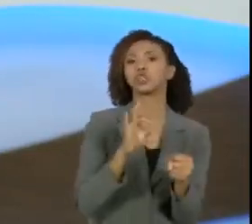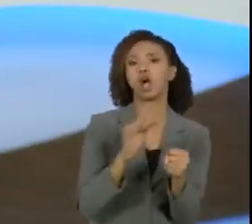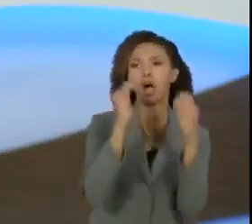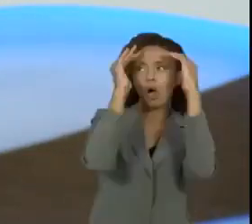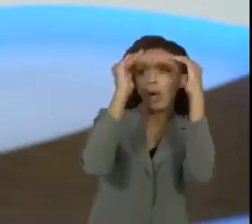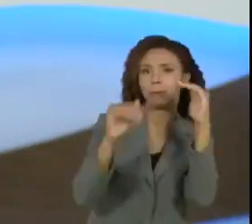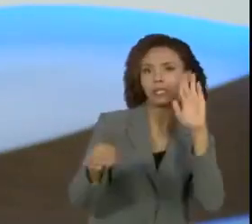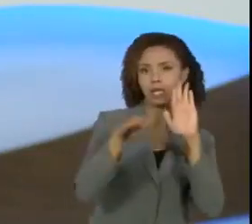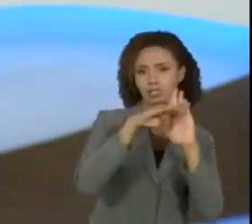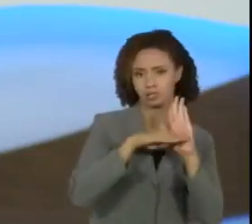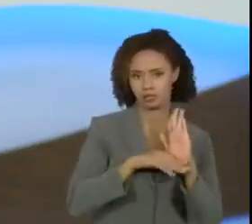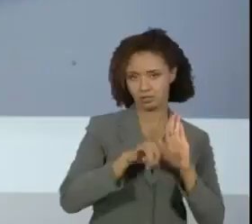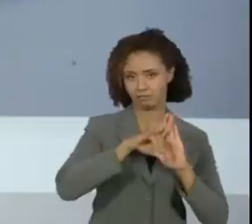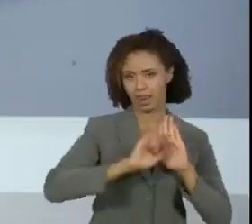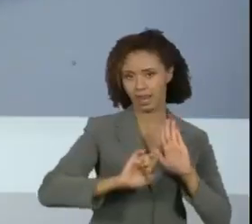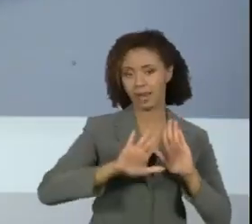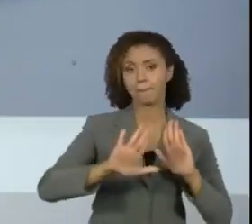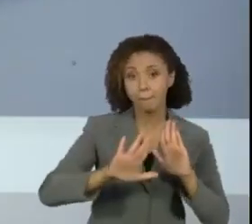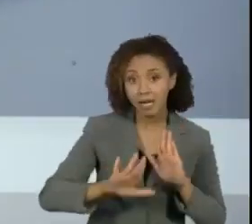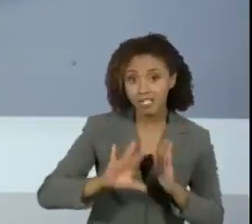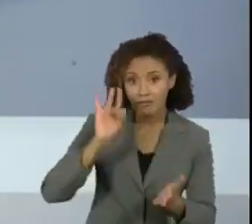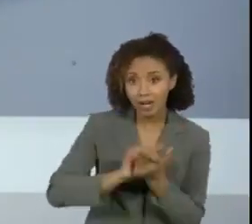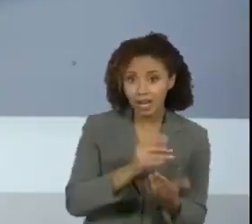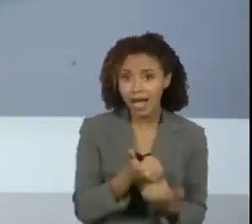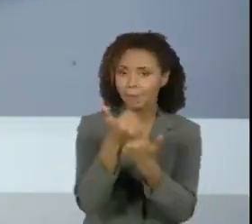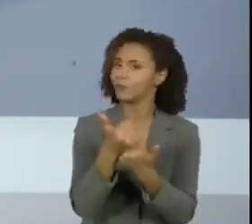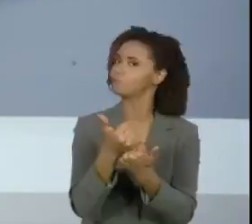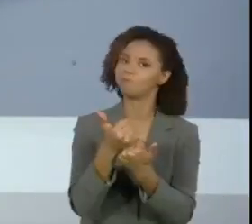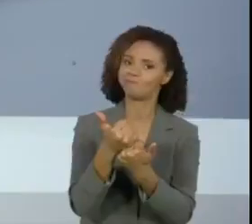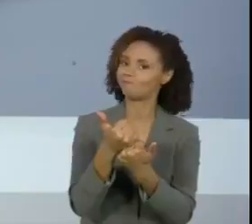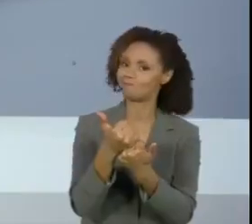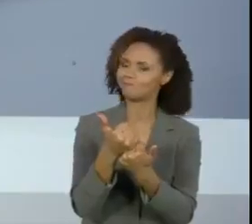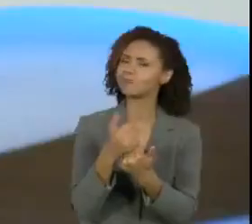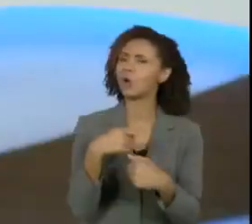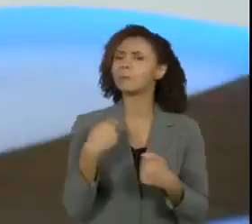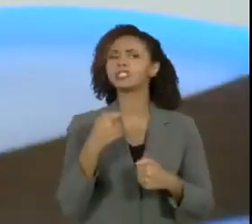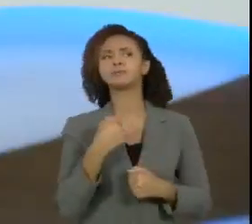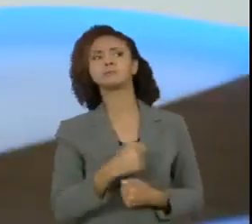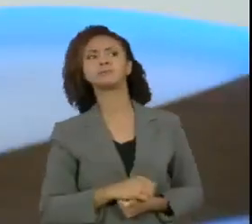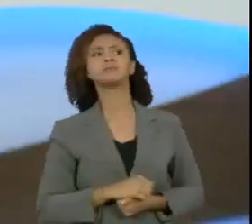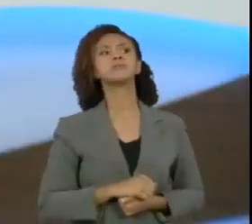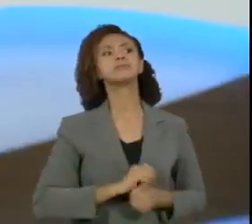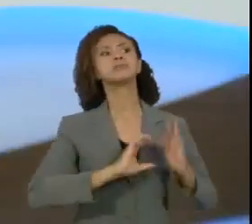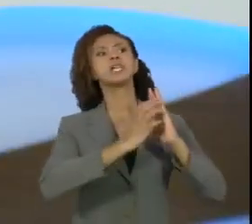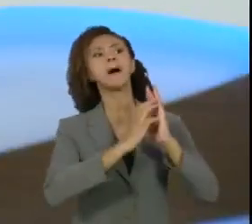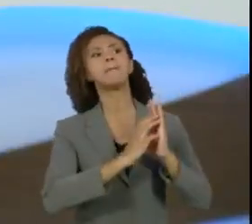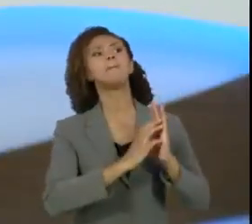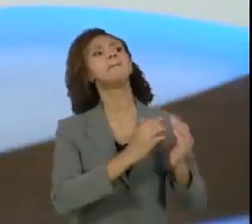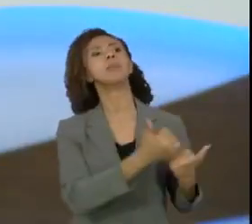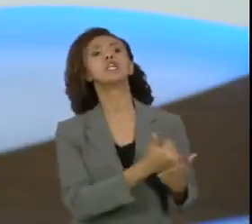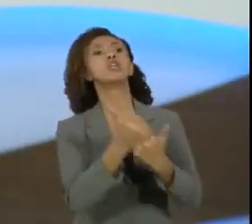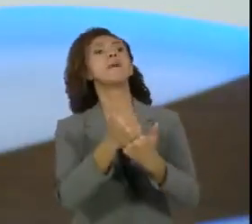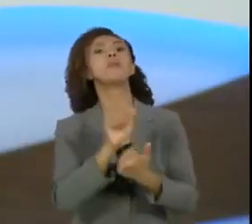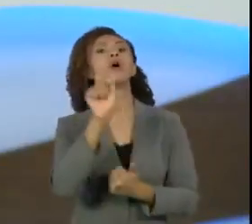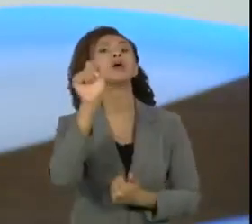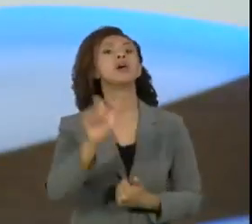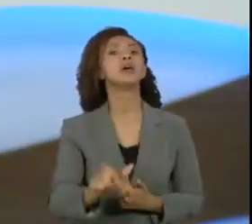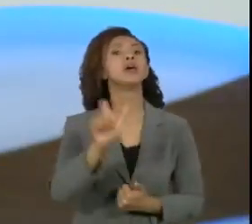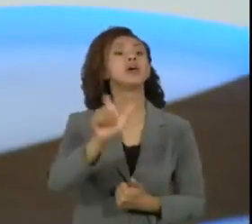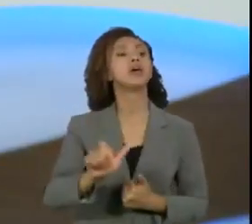mas não apoiam essas candidaturas, então a gente tem que questionar de fato qual é o apoio que os partidos estão dando para essas candidaturas,